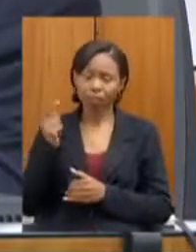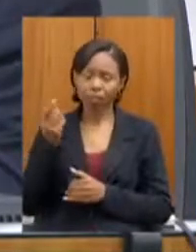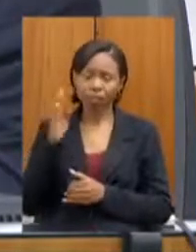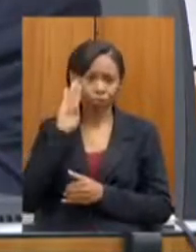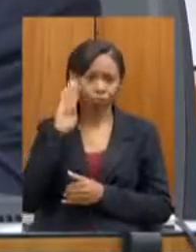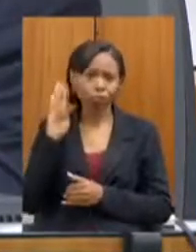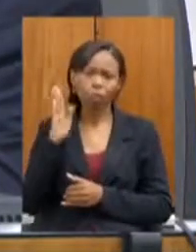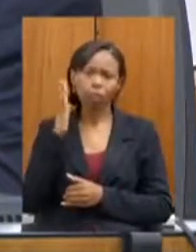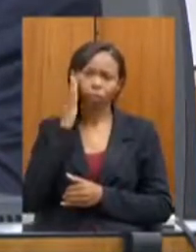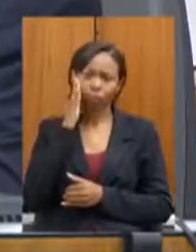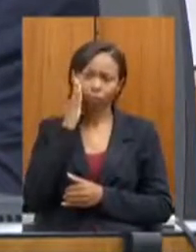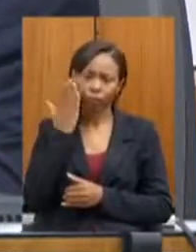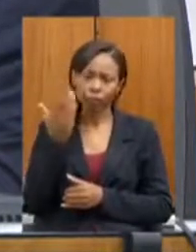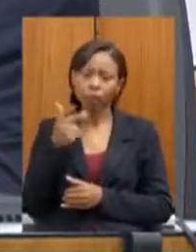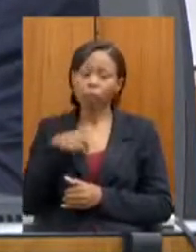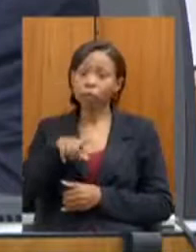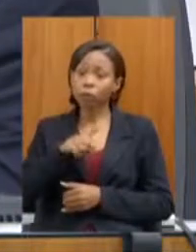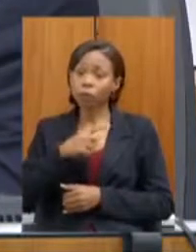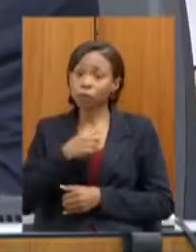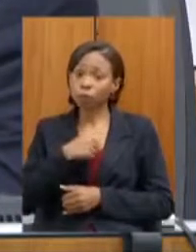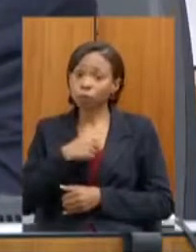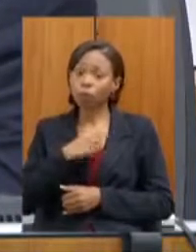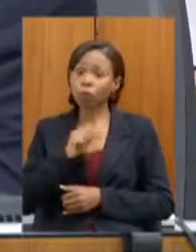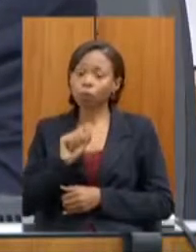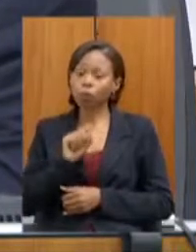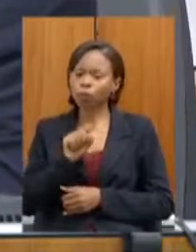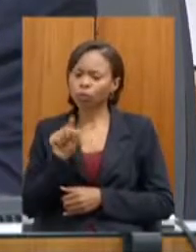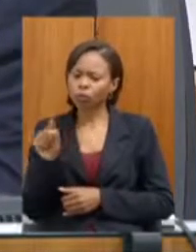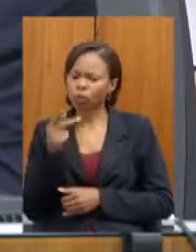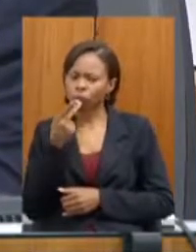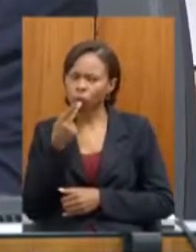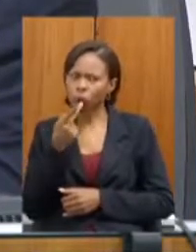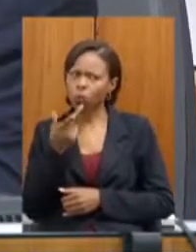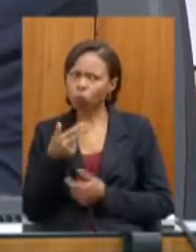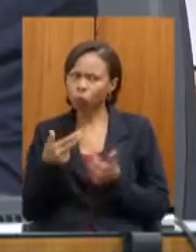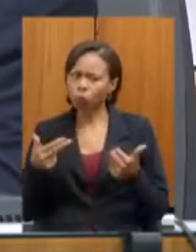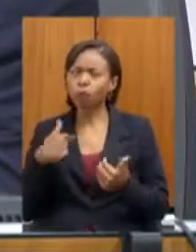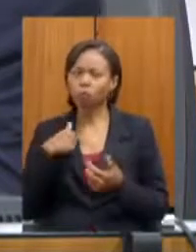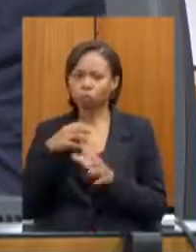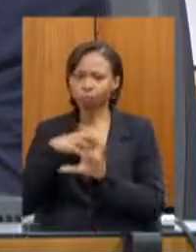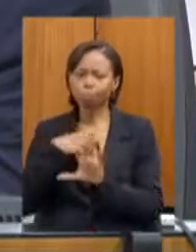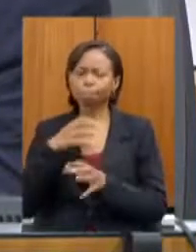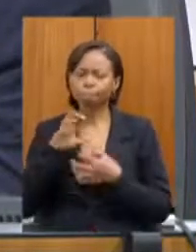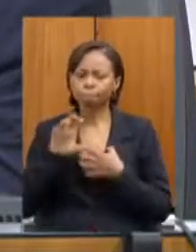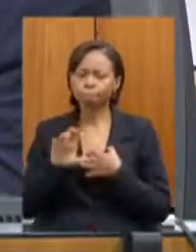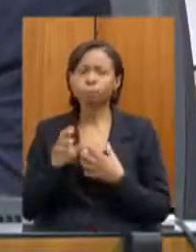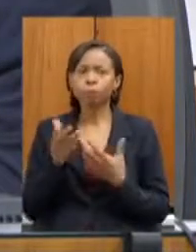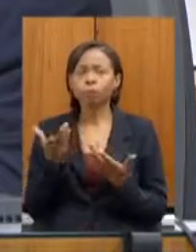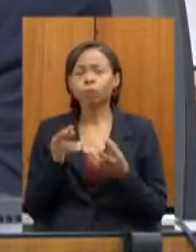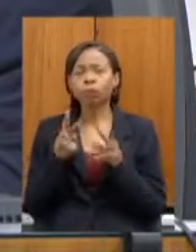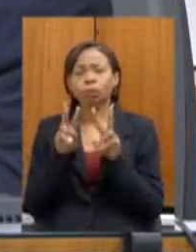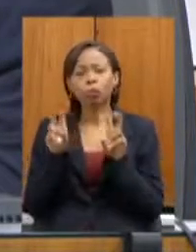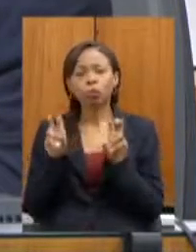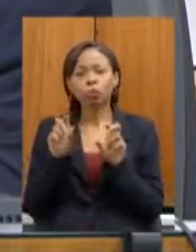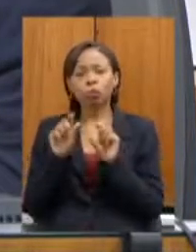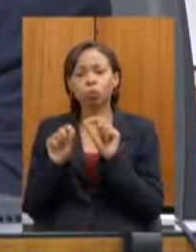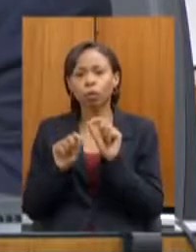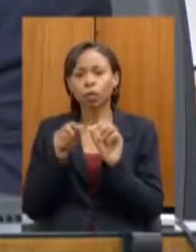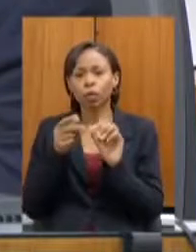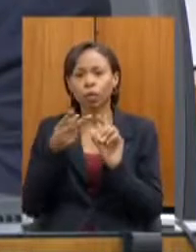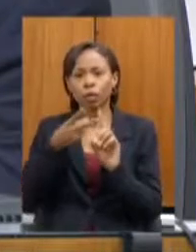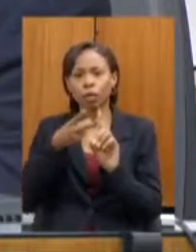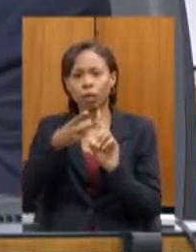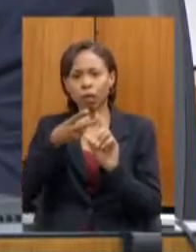me solidarizo e empatizo com essa causa com relação ao arco e flecha nós temos inclusive o